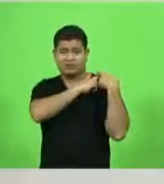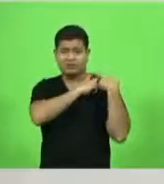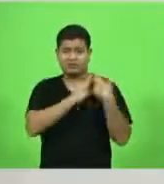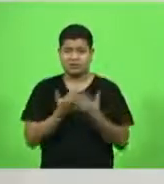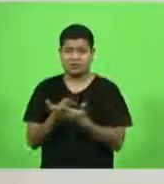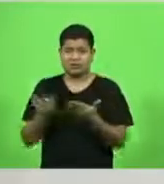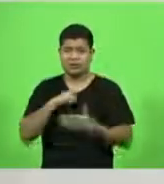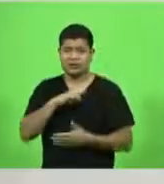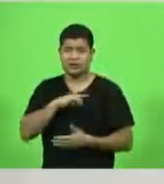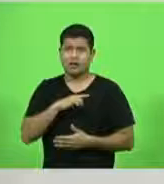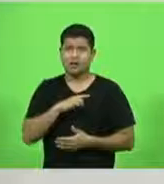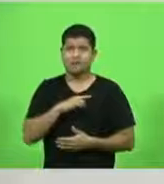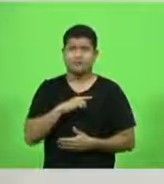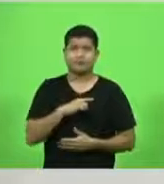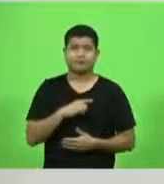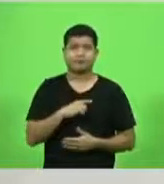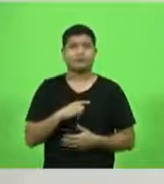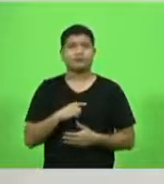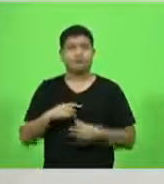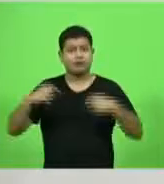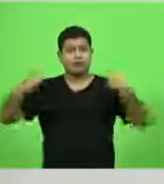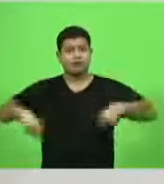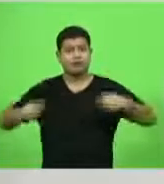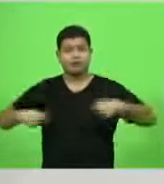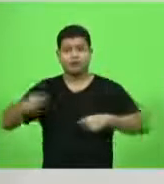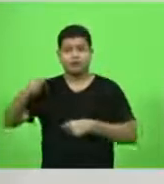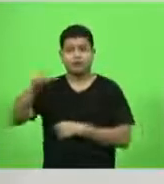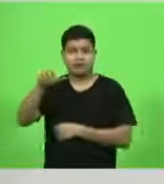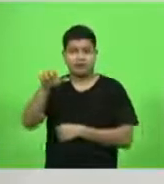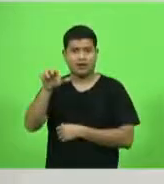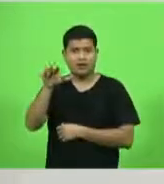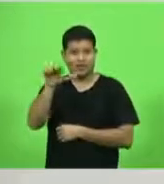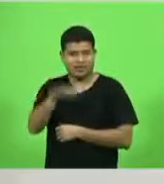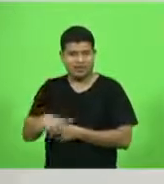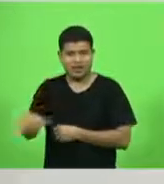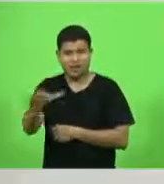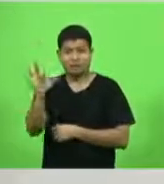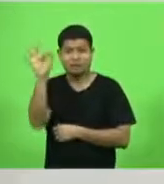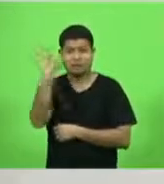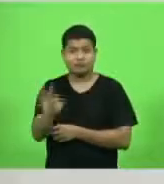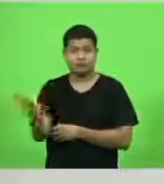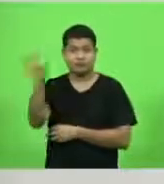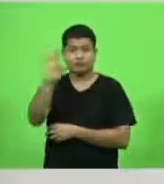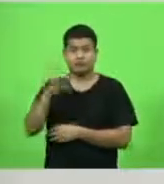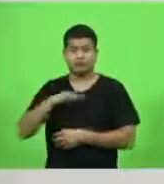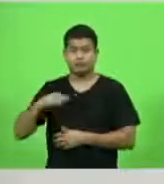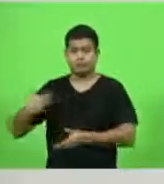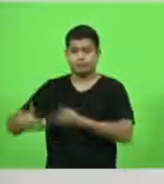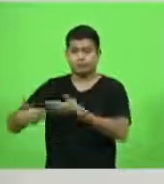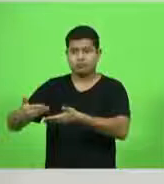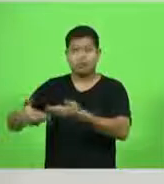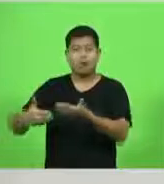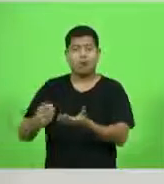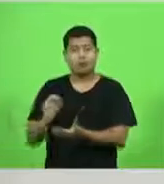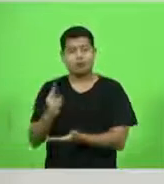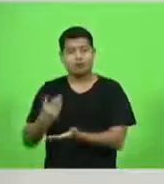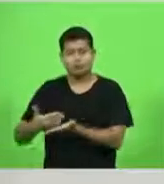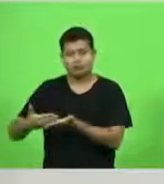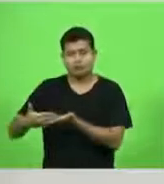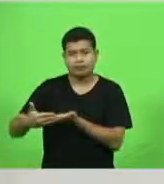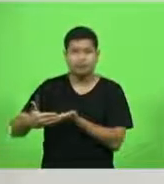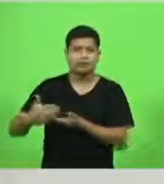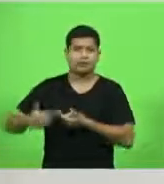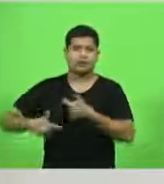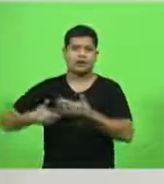preciso no âmbito federal que está tramitando ou está se iniciando essa tramitação